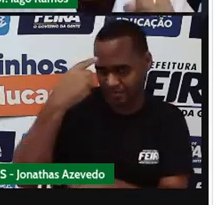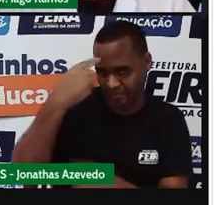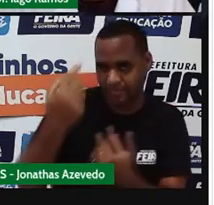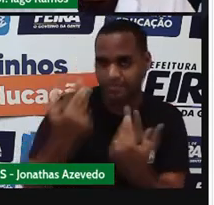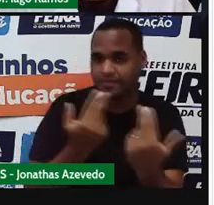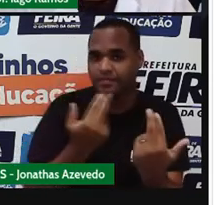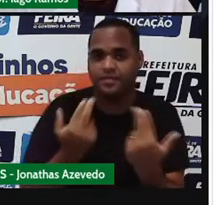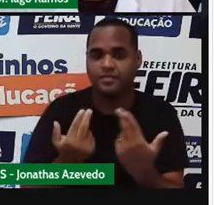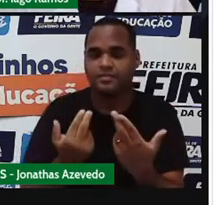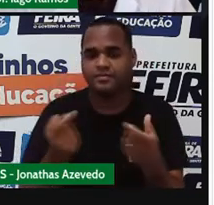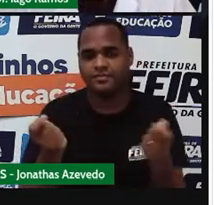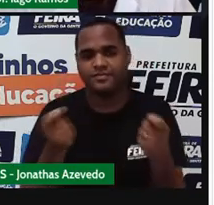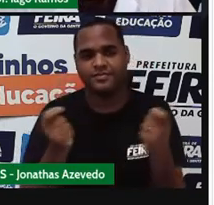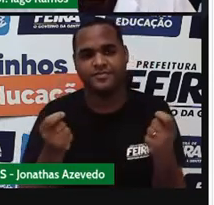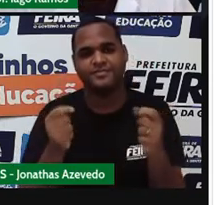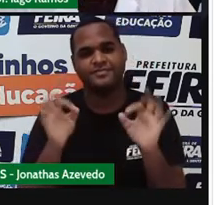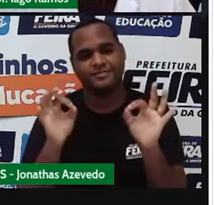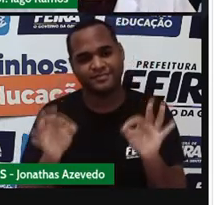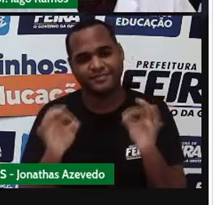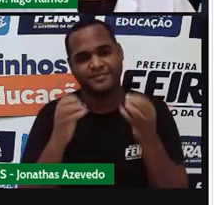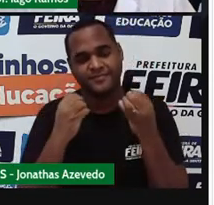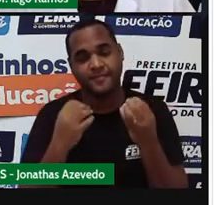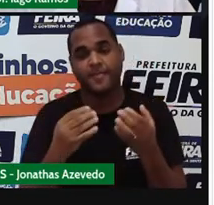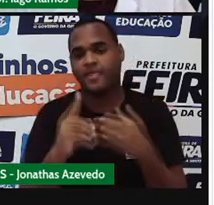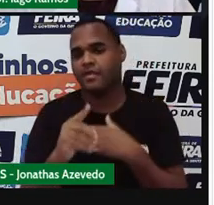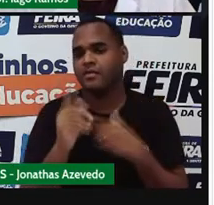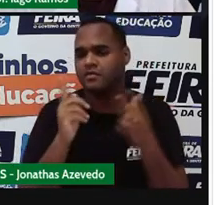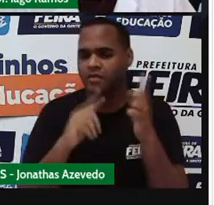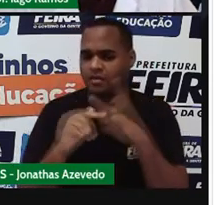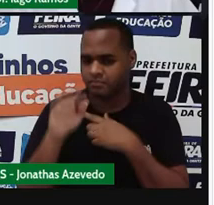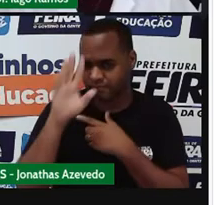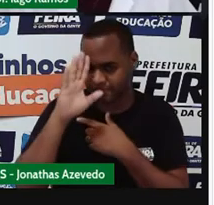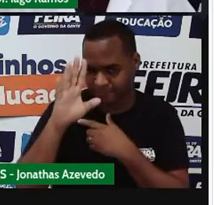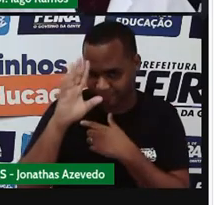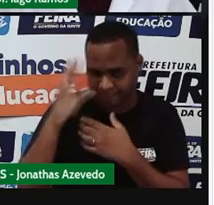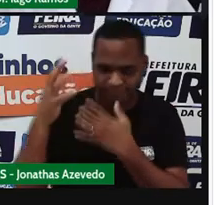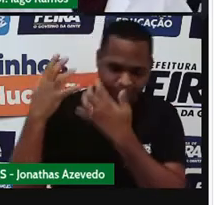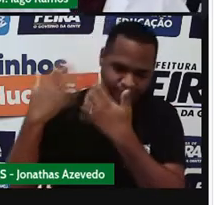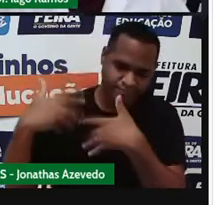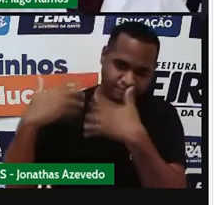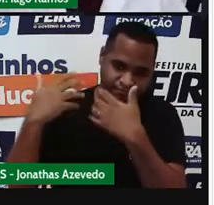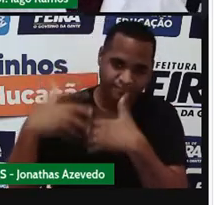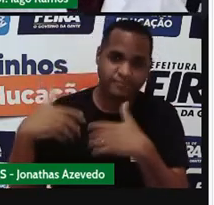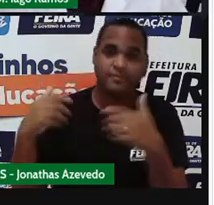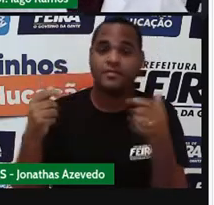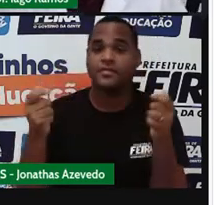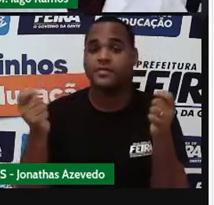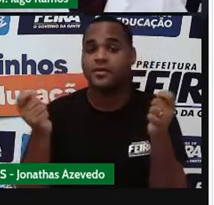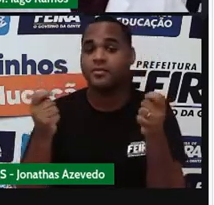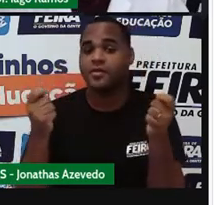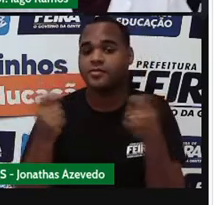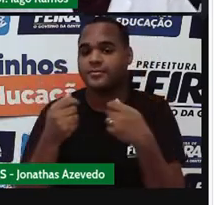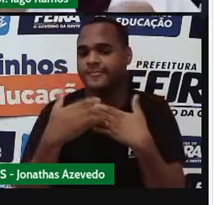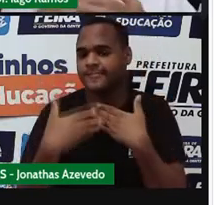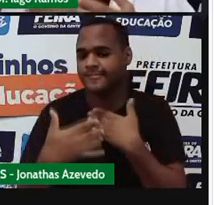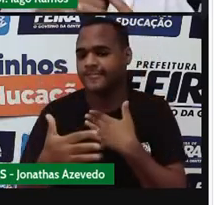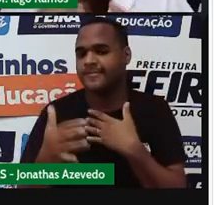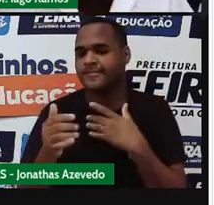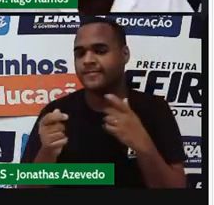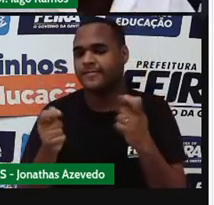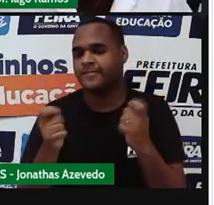Bom, beleza. Você já vai construindo o seu pensamento. Bom seria, né? Bom vai ser se você também